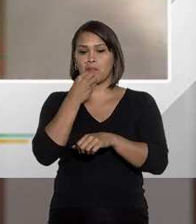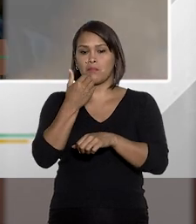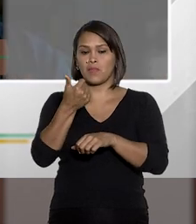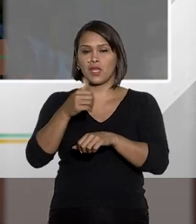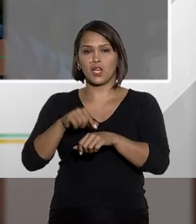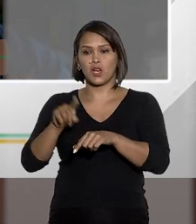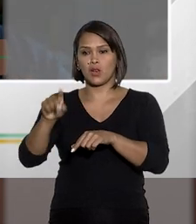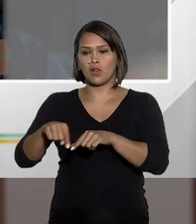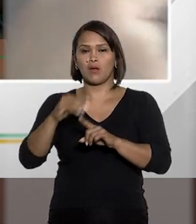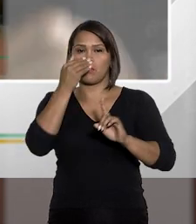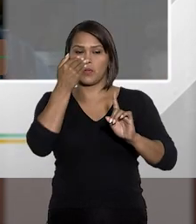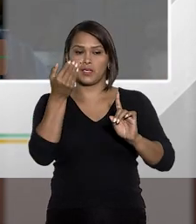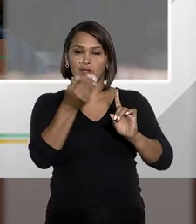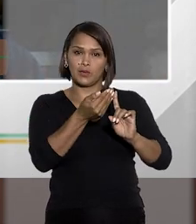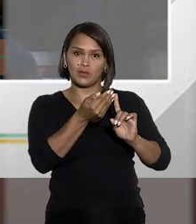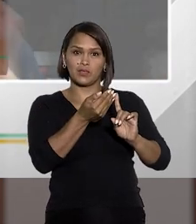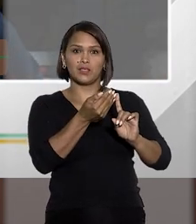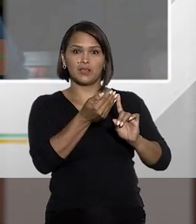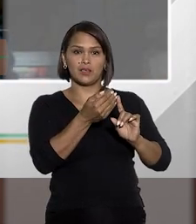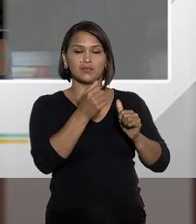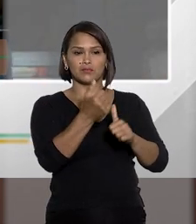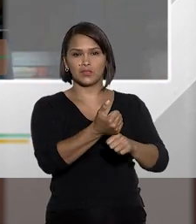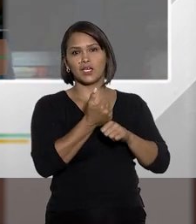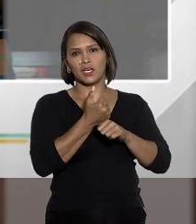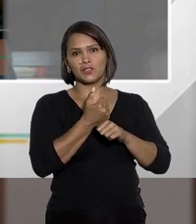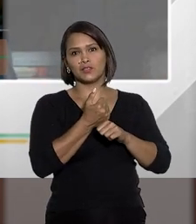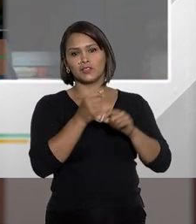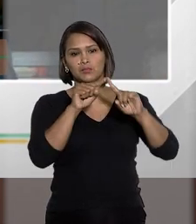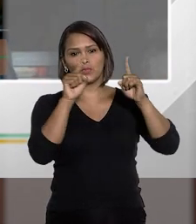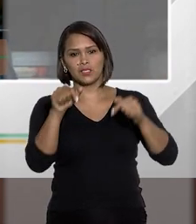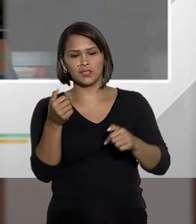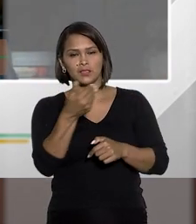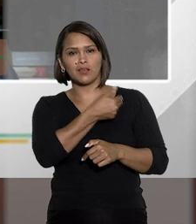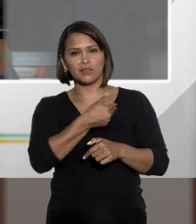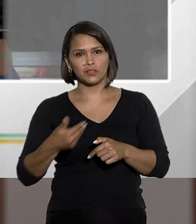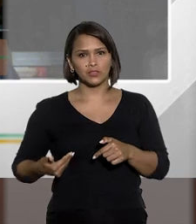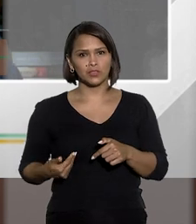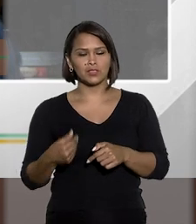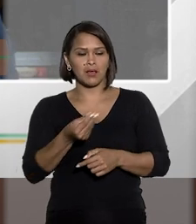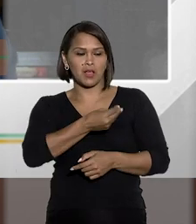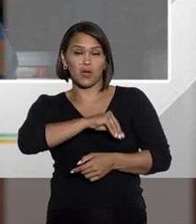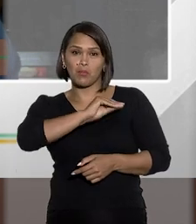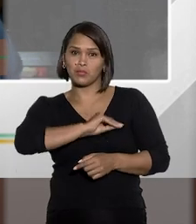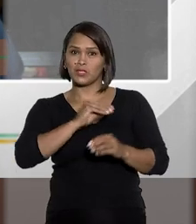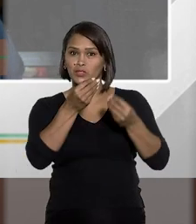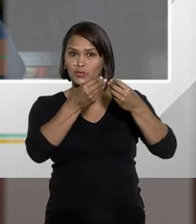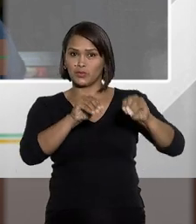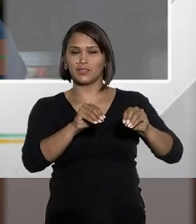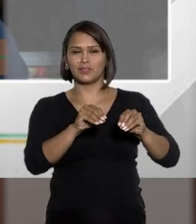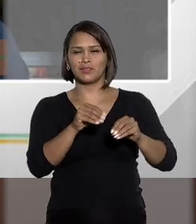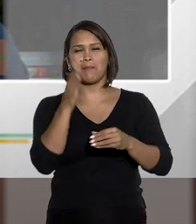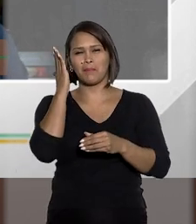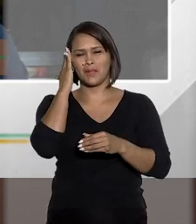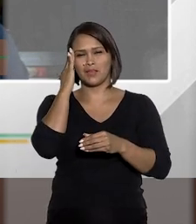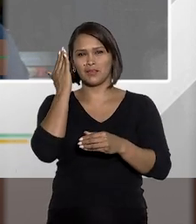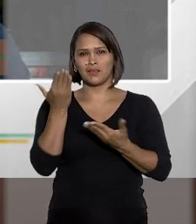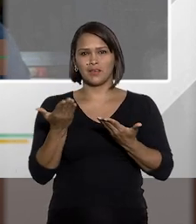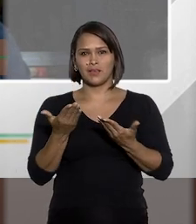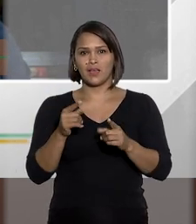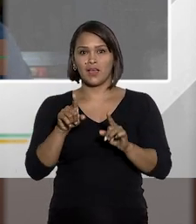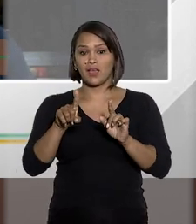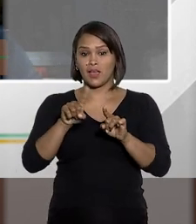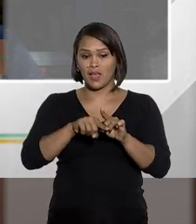favorável para o condenado do que a suspensão do exercício de cargo, emprego ou função com prejuízo dos vencimentos.